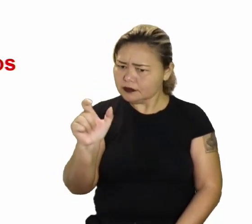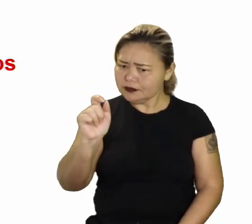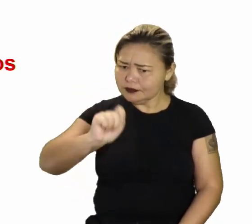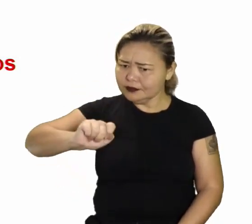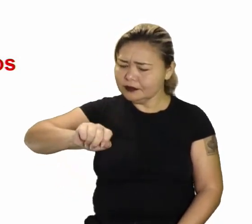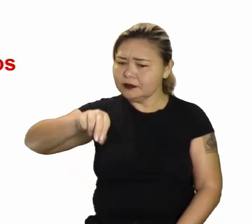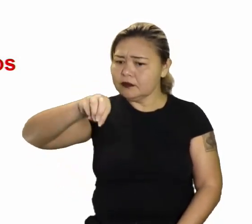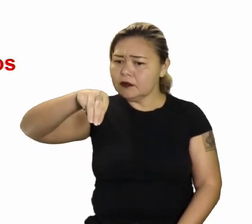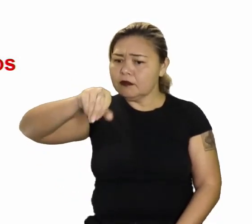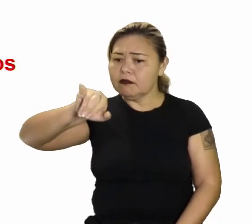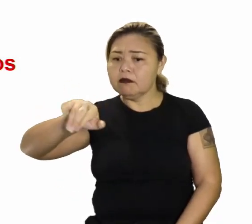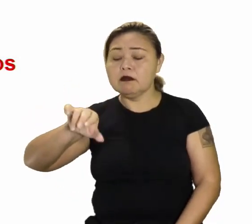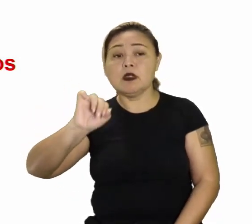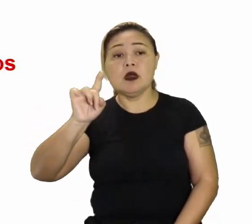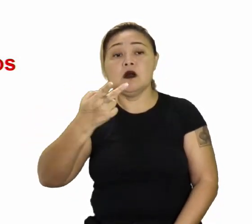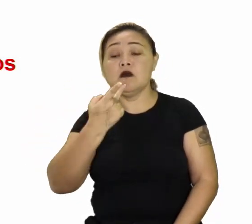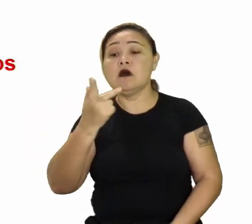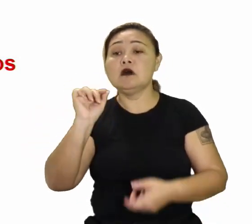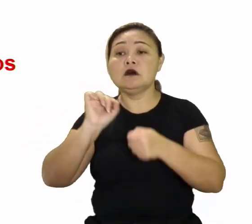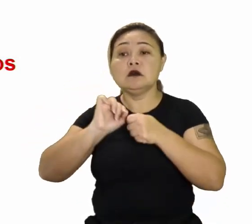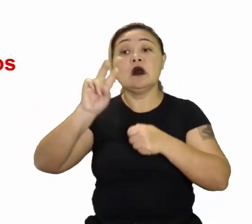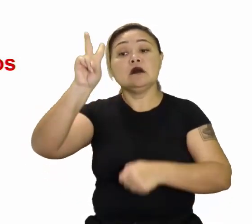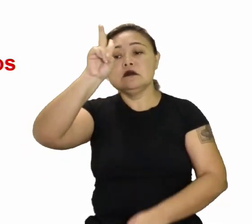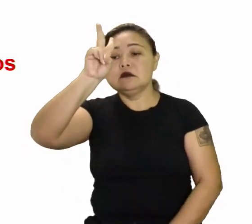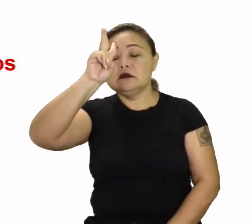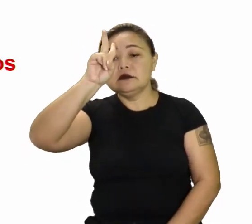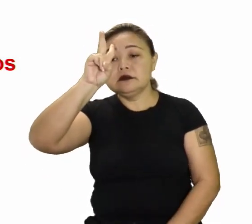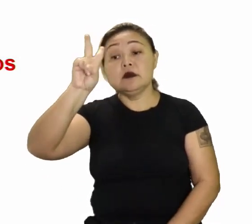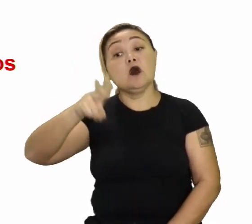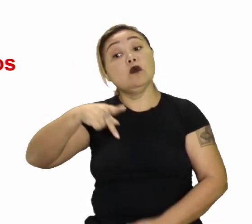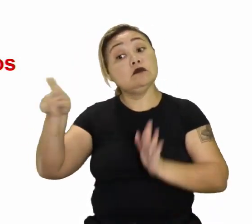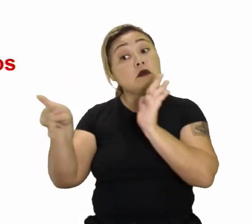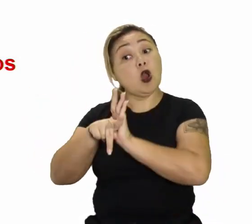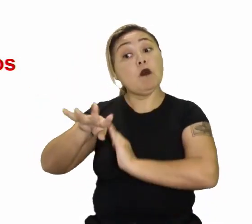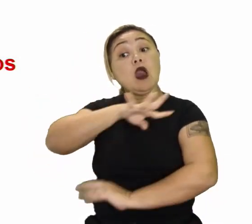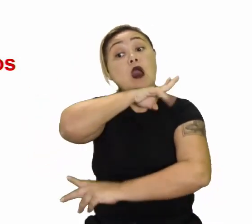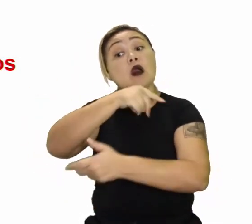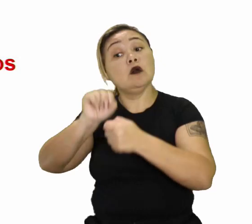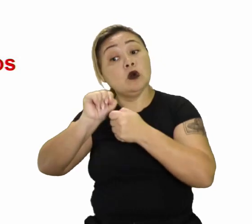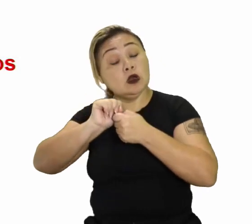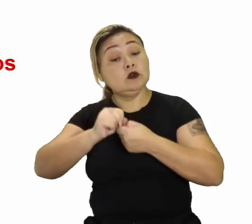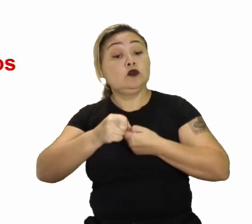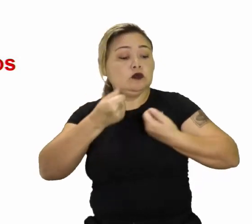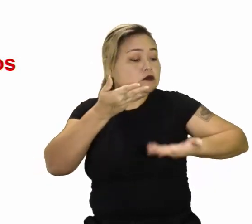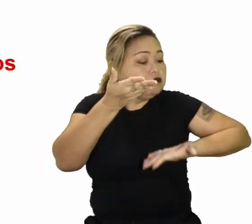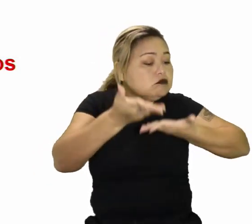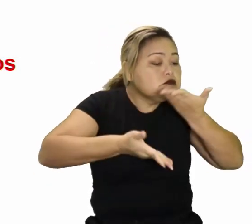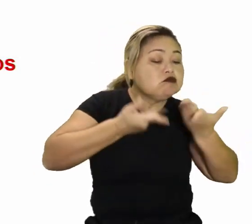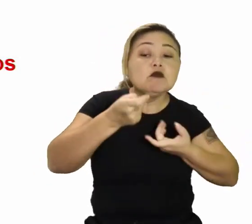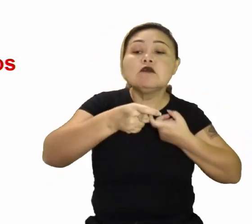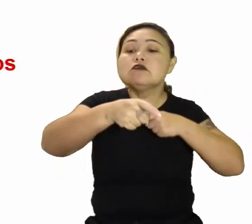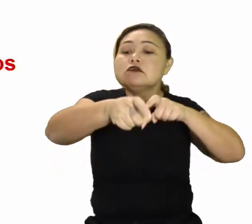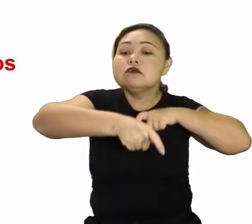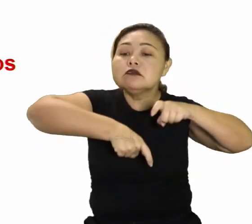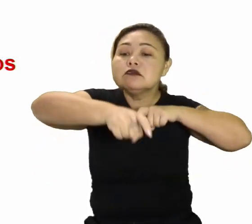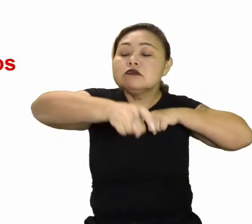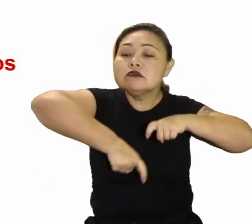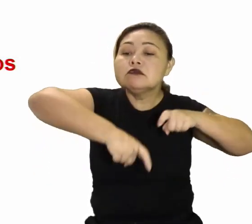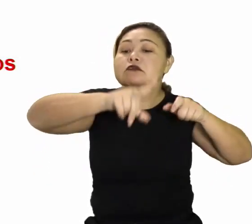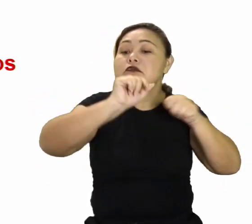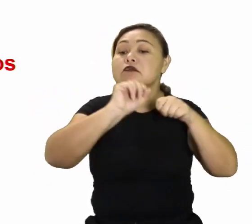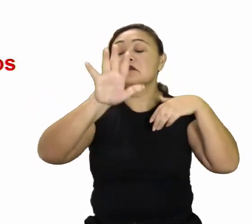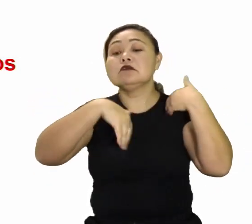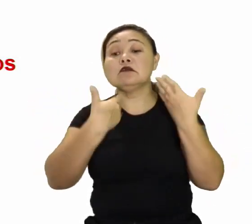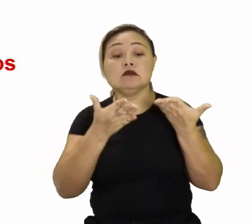Manejo? Manejo é quando a gente realiza, lembra? Como animais. Aqui nós estamos falando de tratos culturais. E sempre